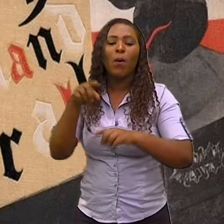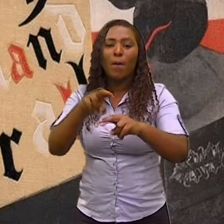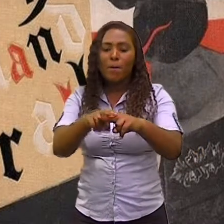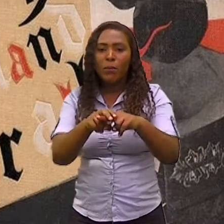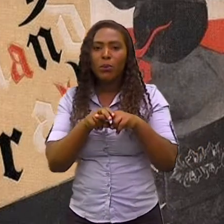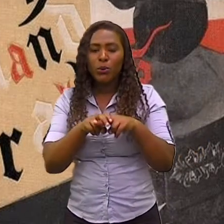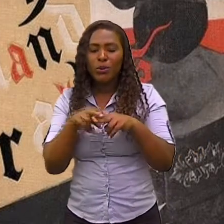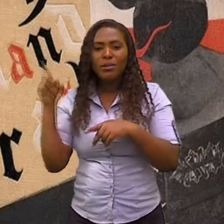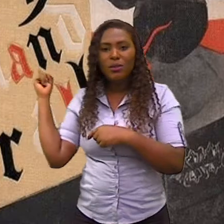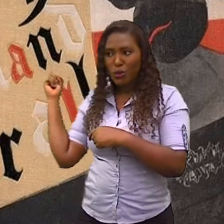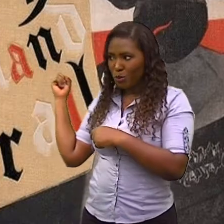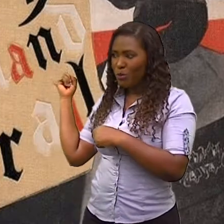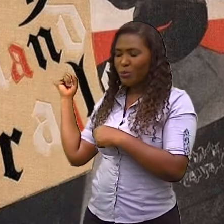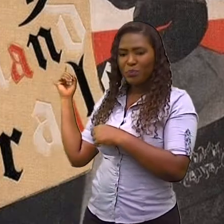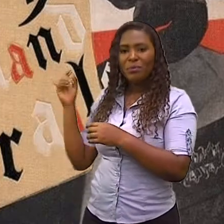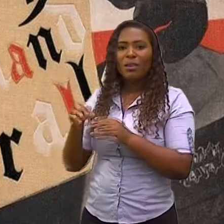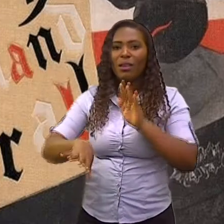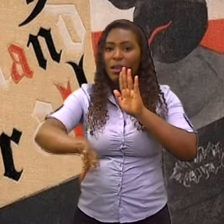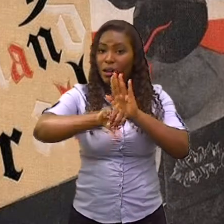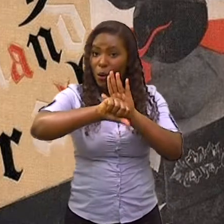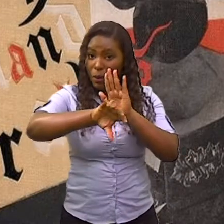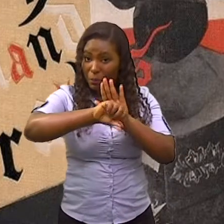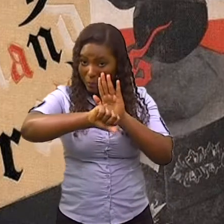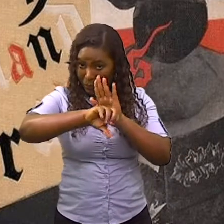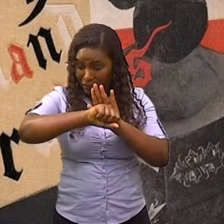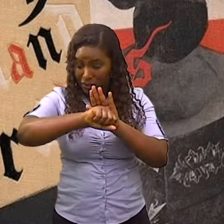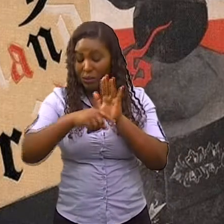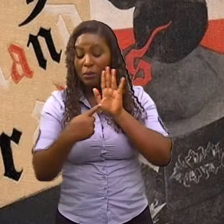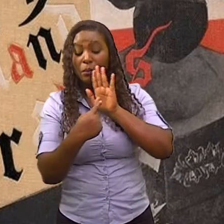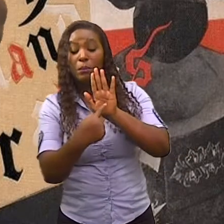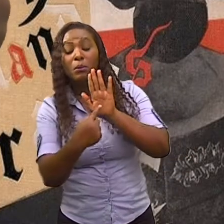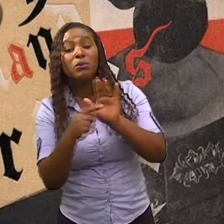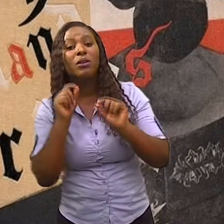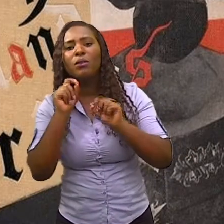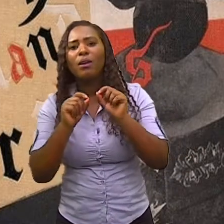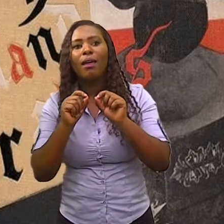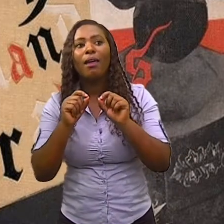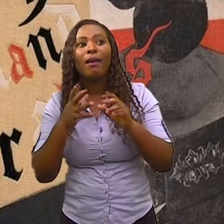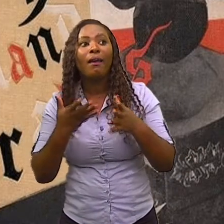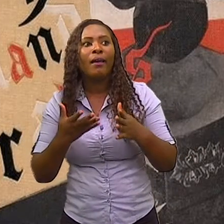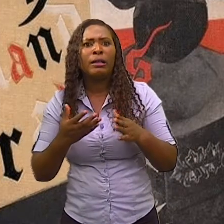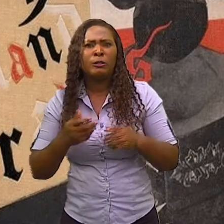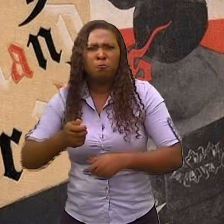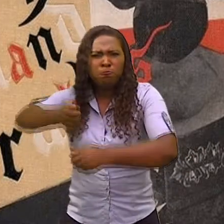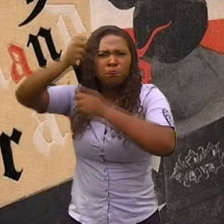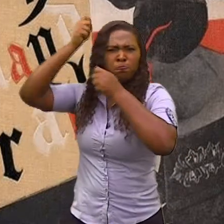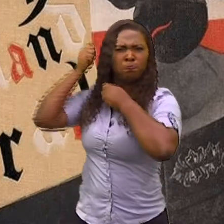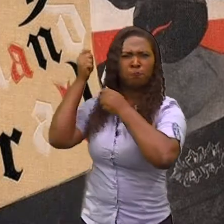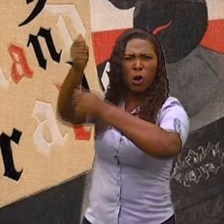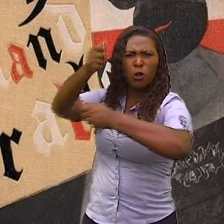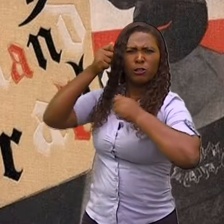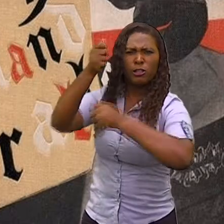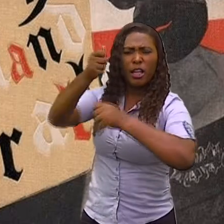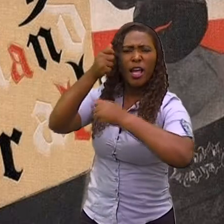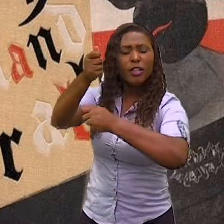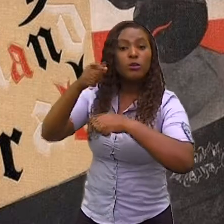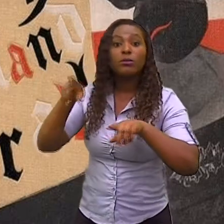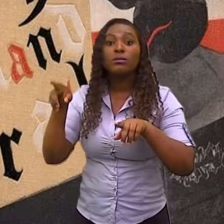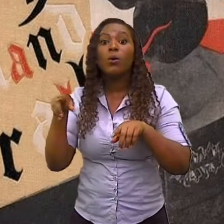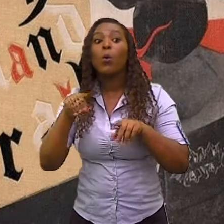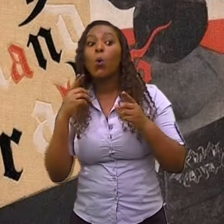instituto que deu esse movimento era mais de protestar contra os estragos trazidos pela guerra,